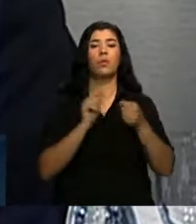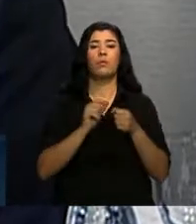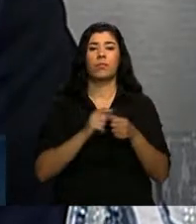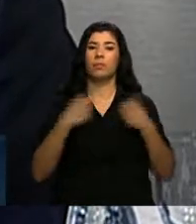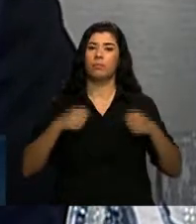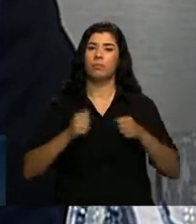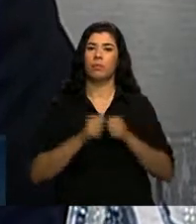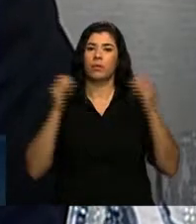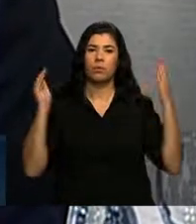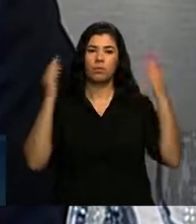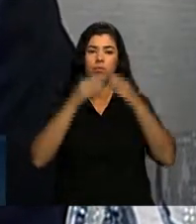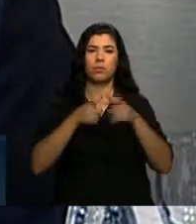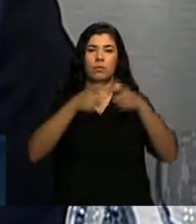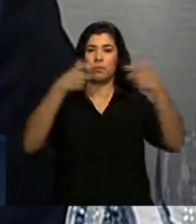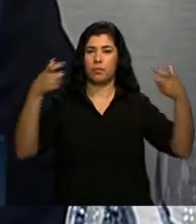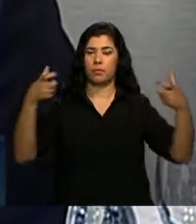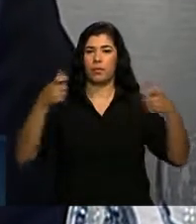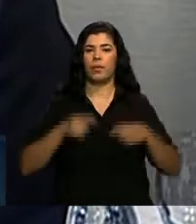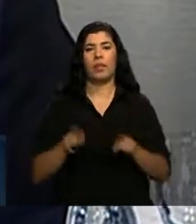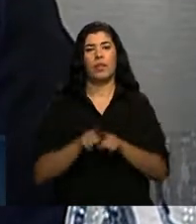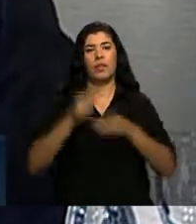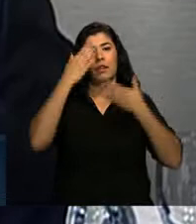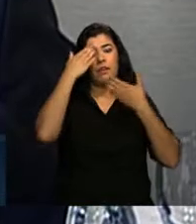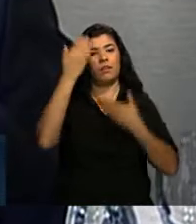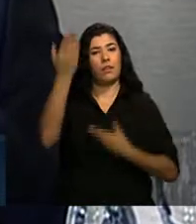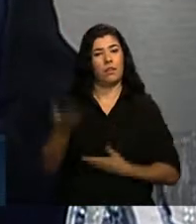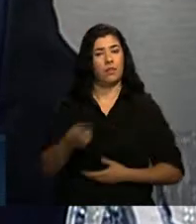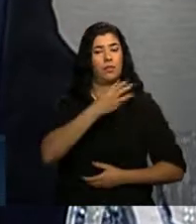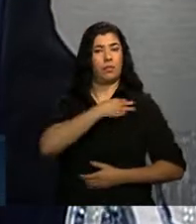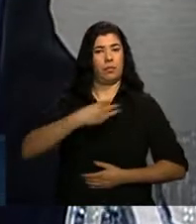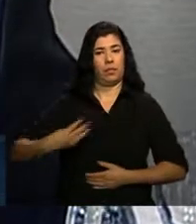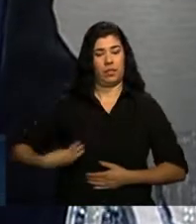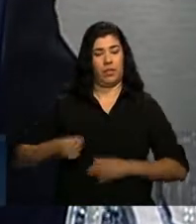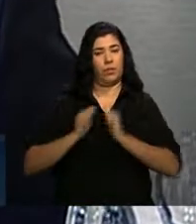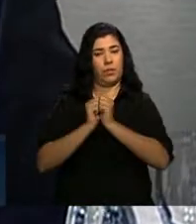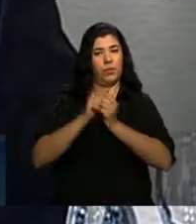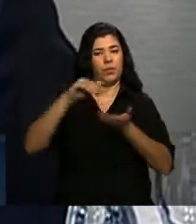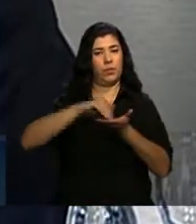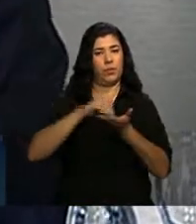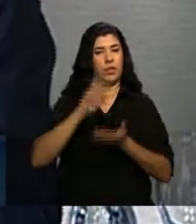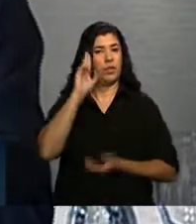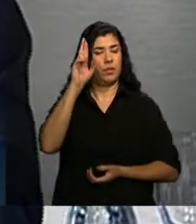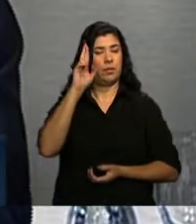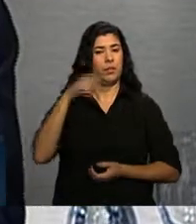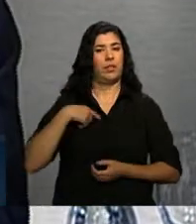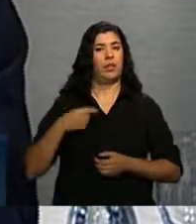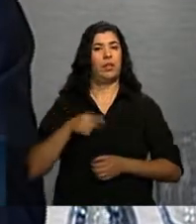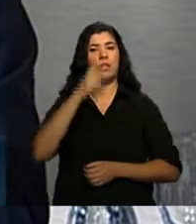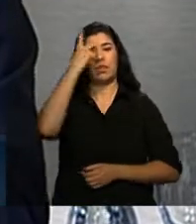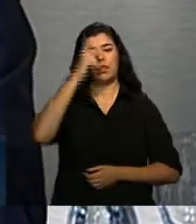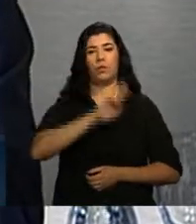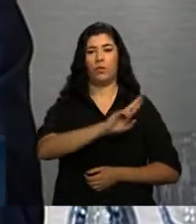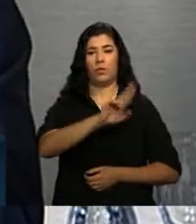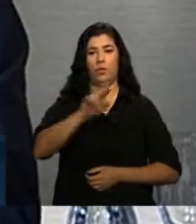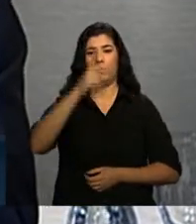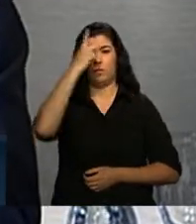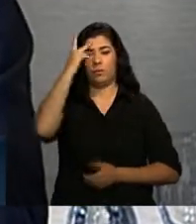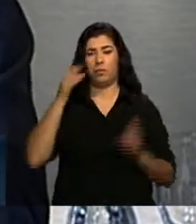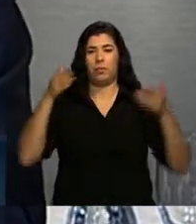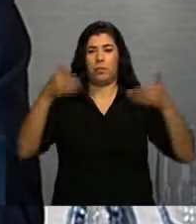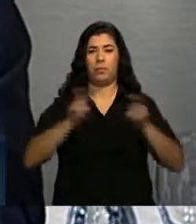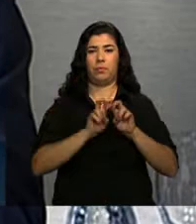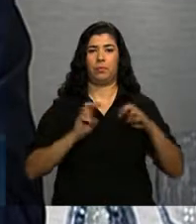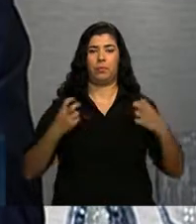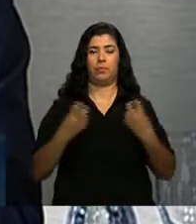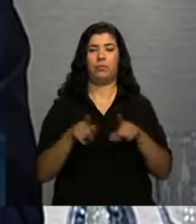queria agradecer, sobre maneira, a presença do senhor e da nossa secretária, dos outros componentes da mesa, dizer da satisfação